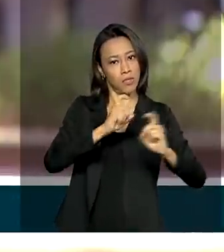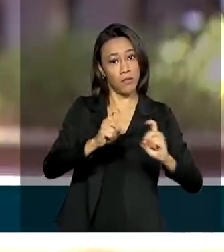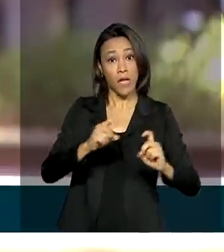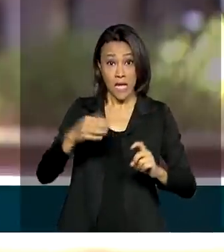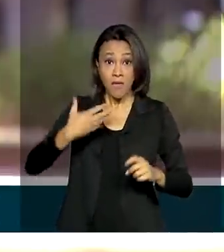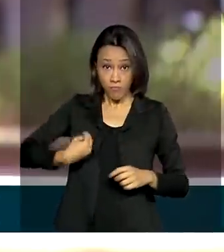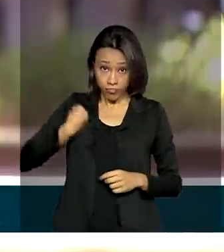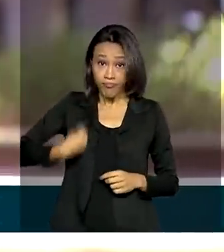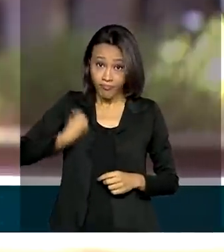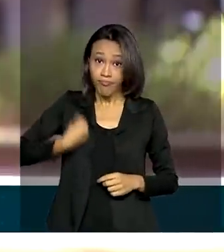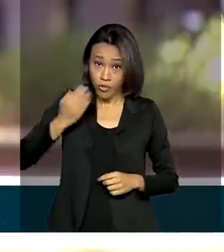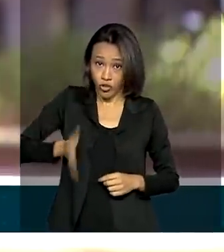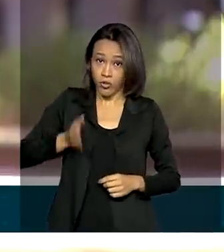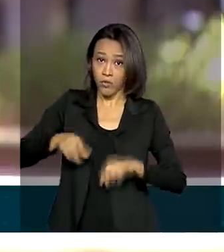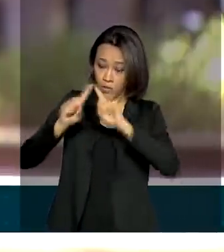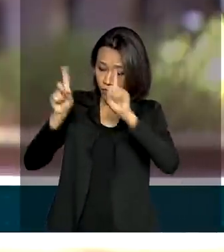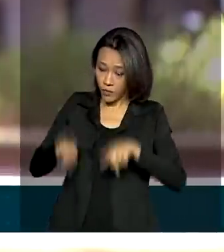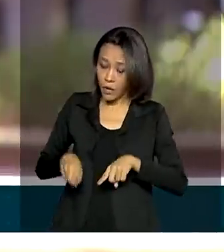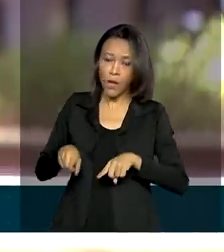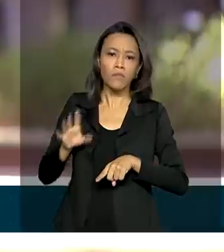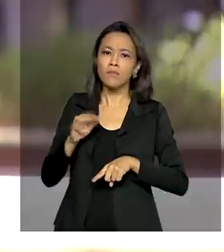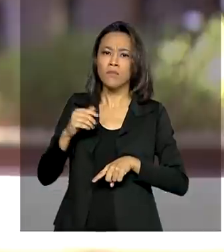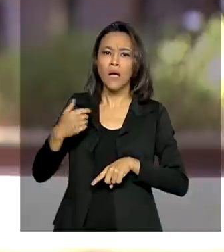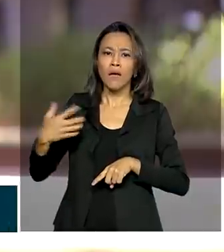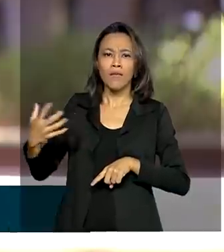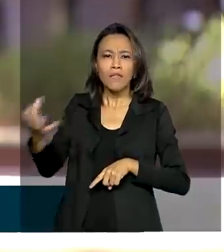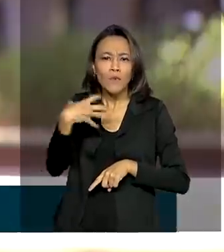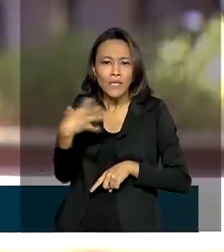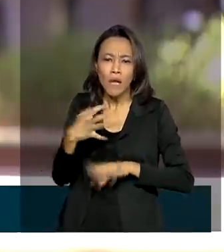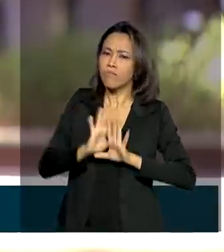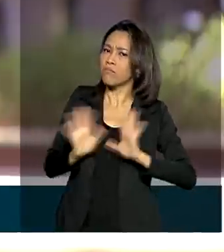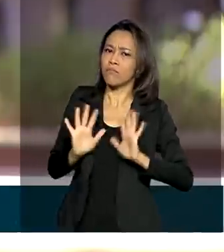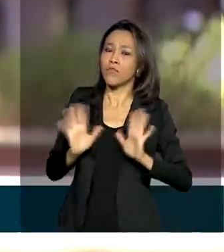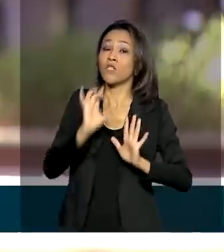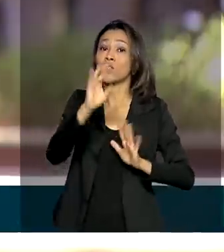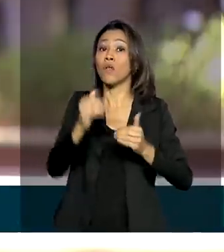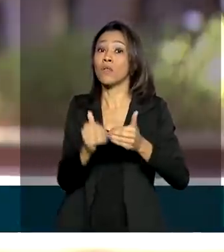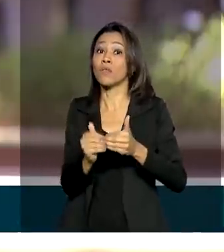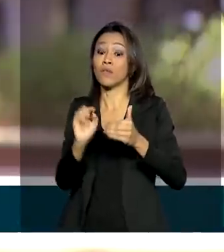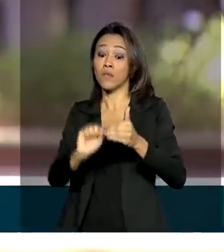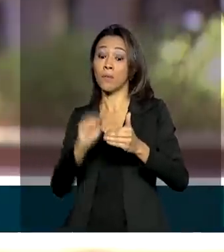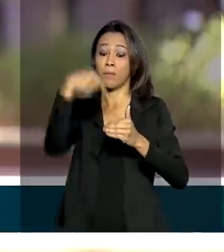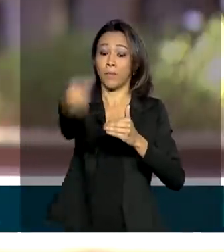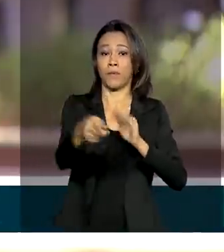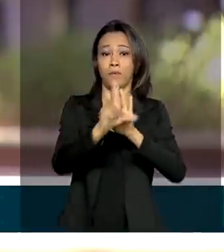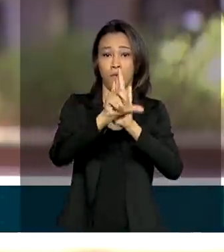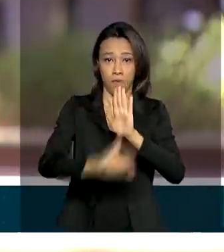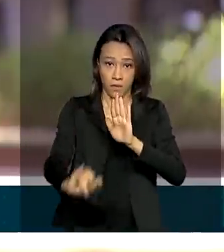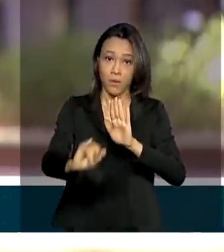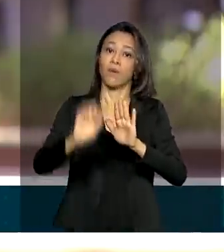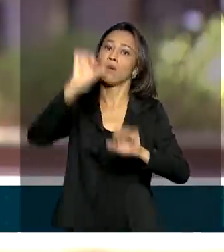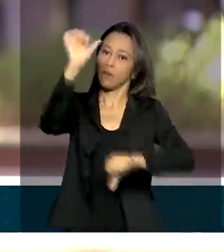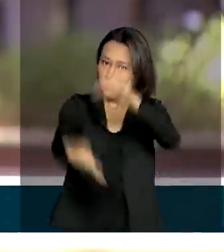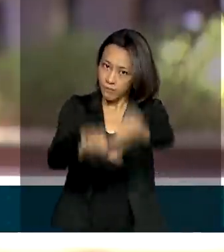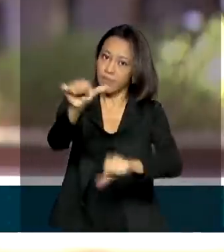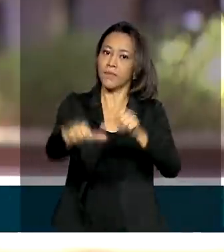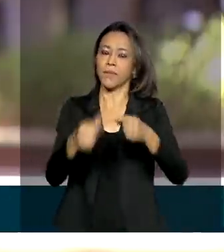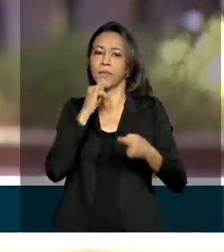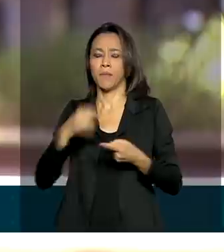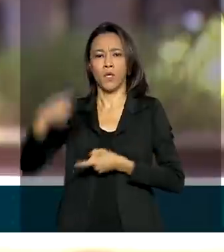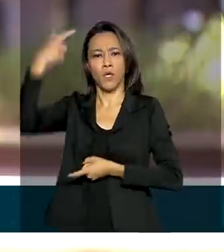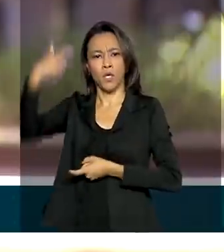está no serviço público. Ela é válida apenas para quem for admitido após a publicação da lei. Juízes,